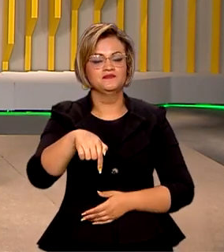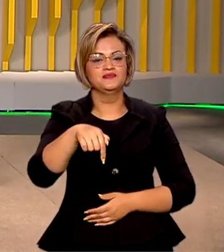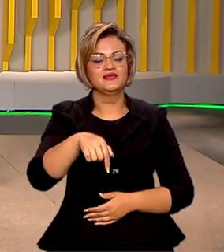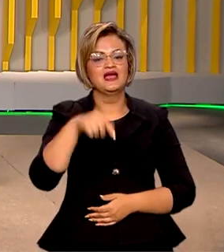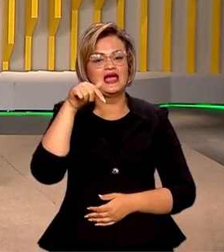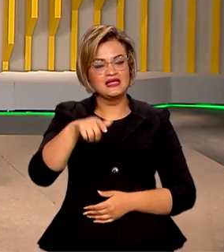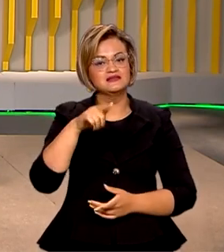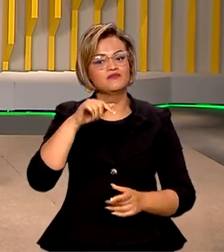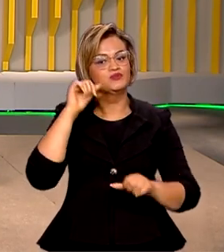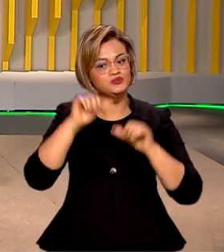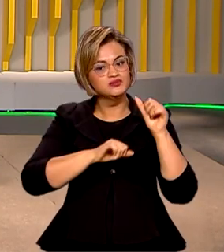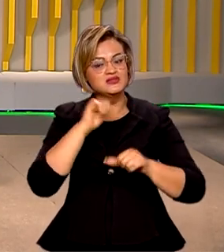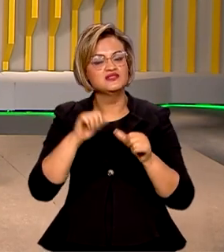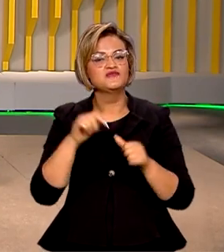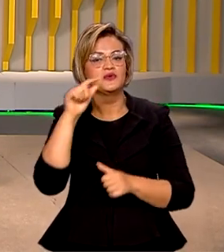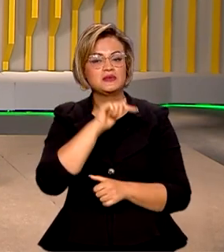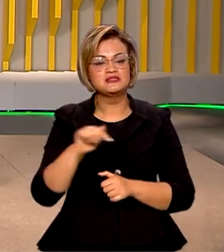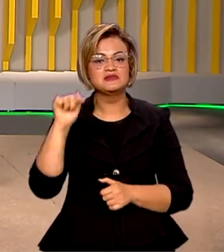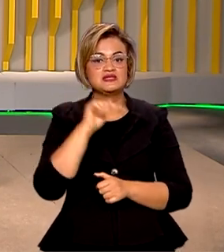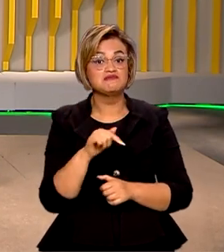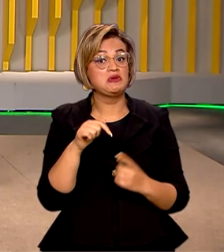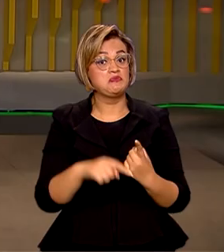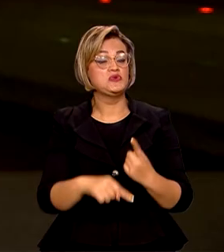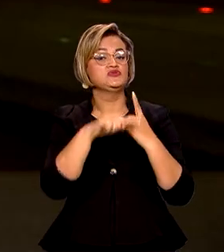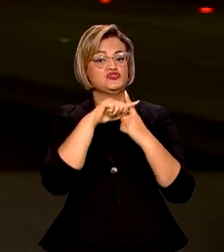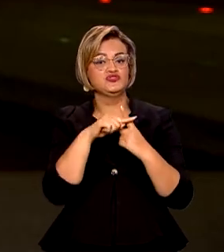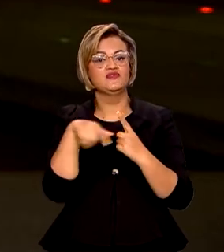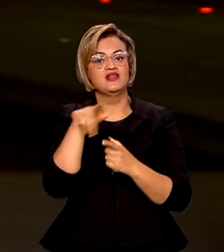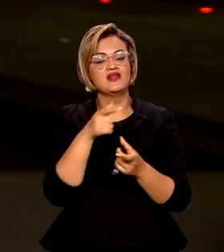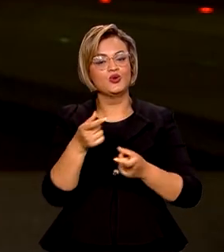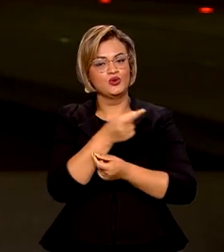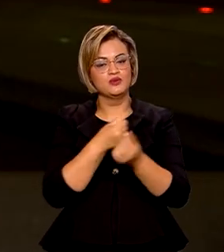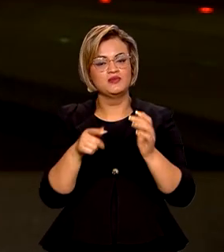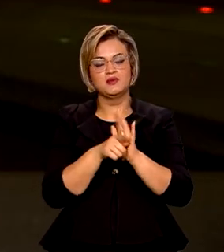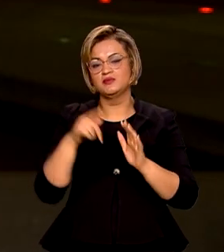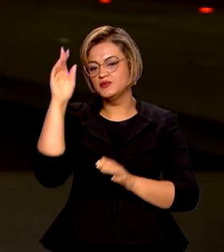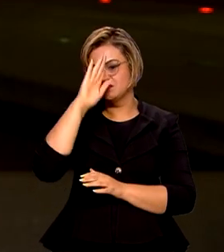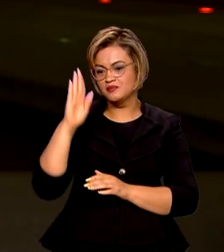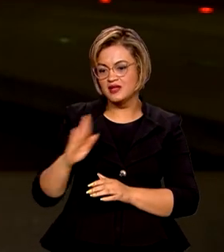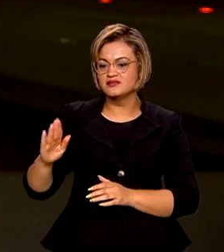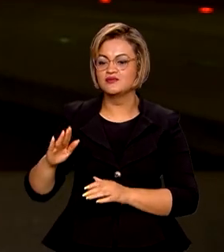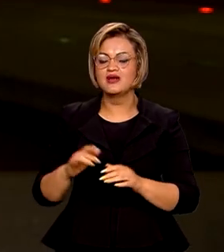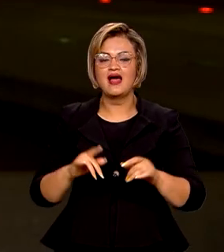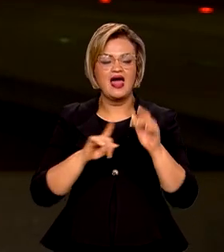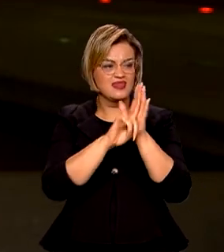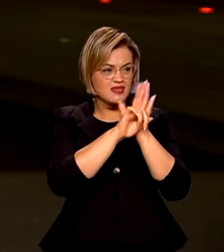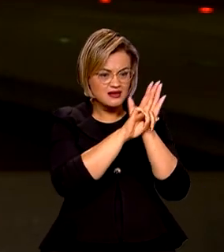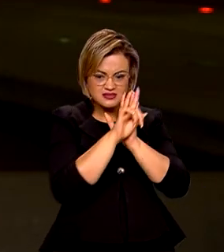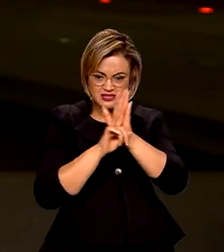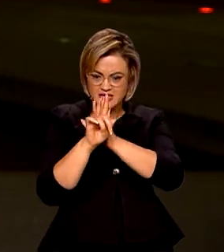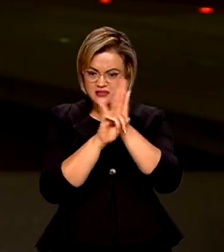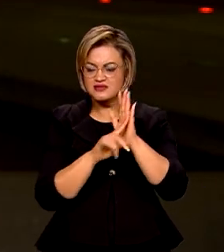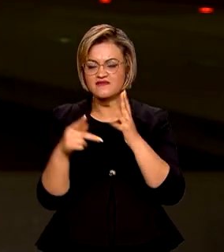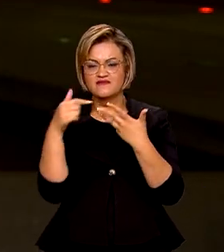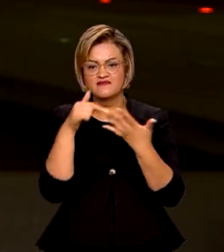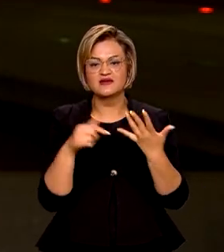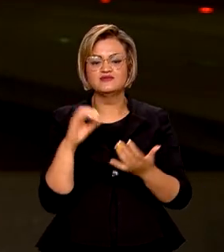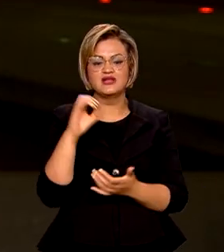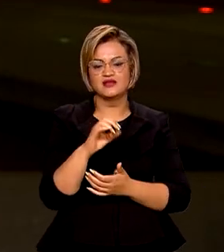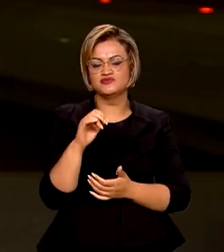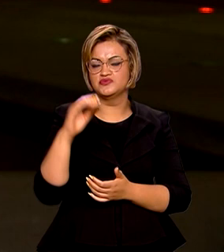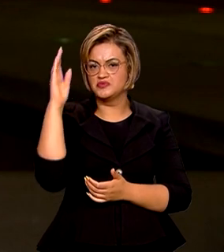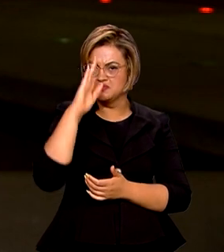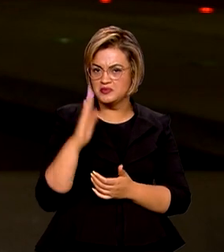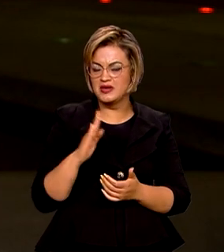Essa realmente foi uma semana muito positiva para a economia brasileira. Depois da revisão de notas de crédito do país por